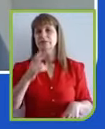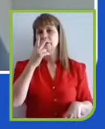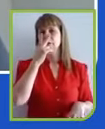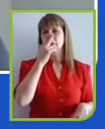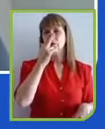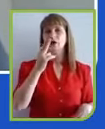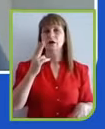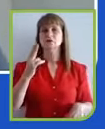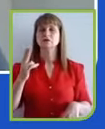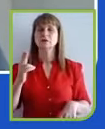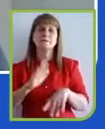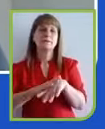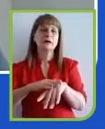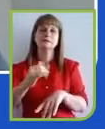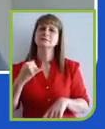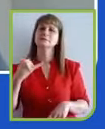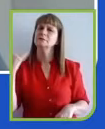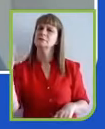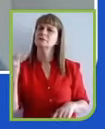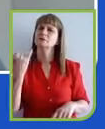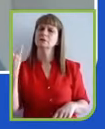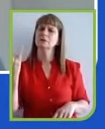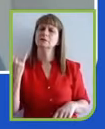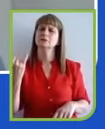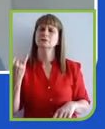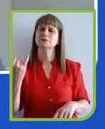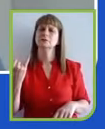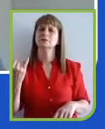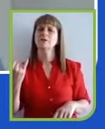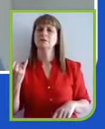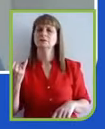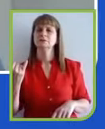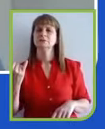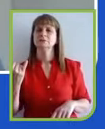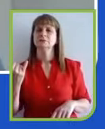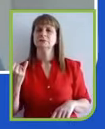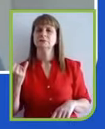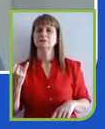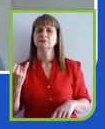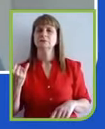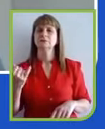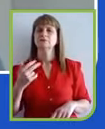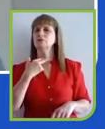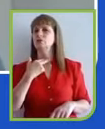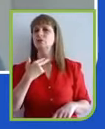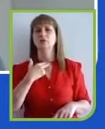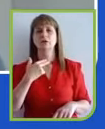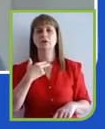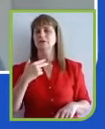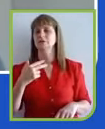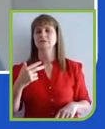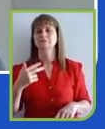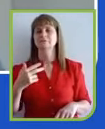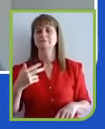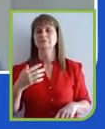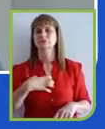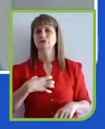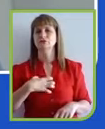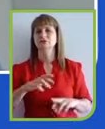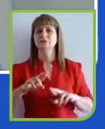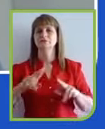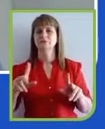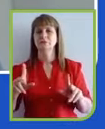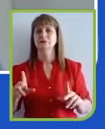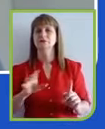ainda na nossa existência. Então, não podia ser diferente. Concordo com a Carla, essa é uma tendência como você